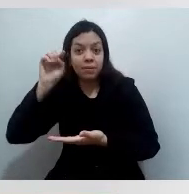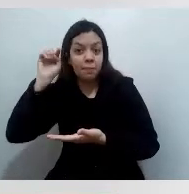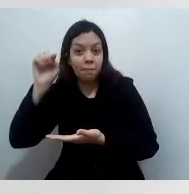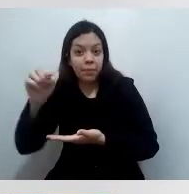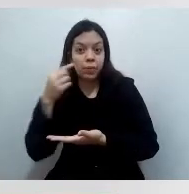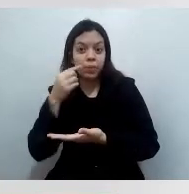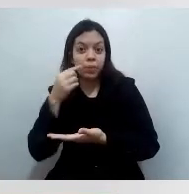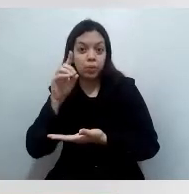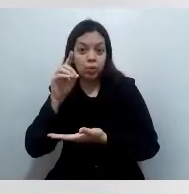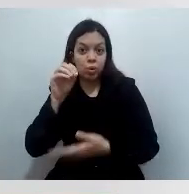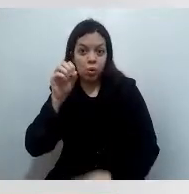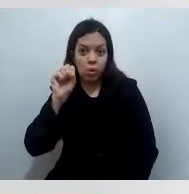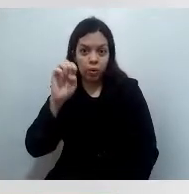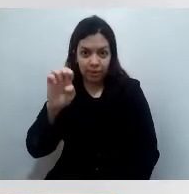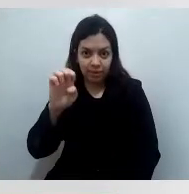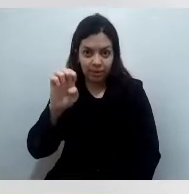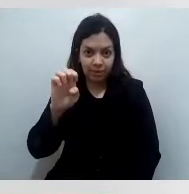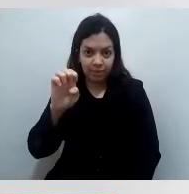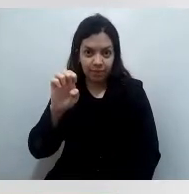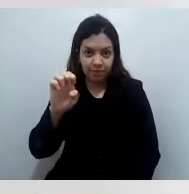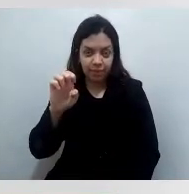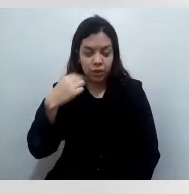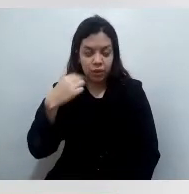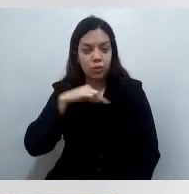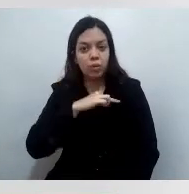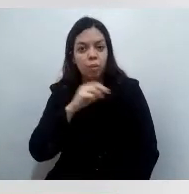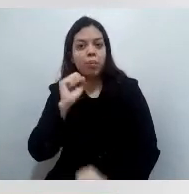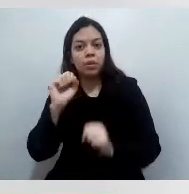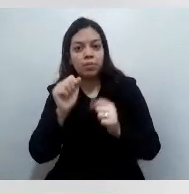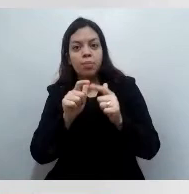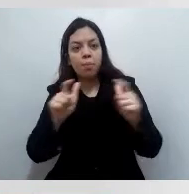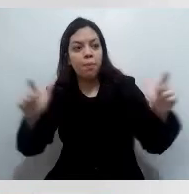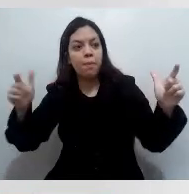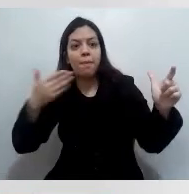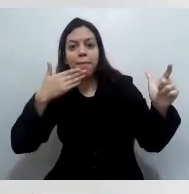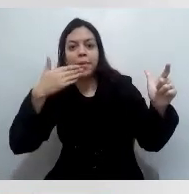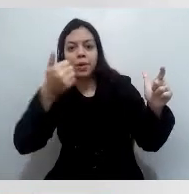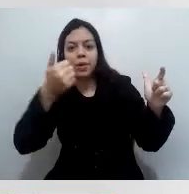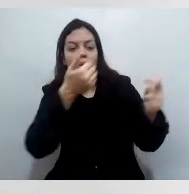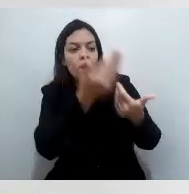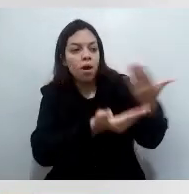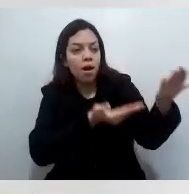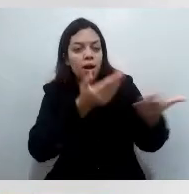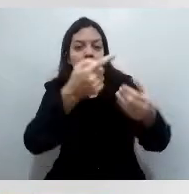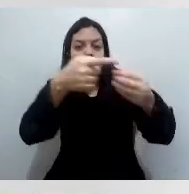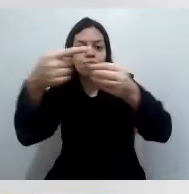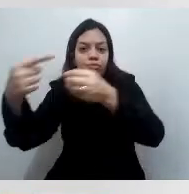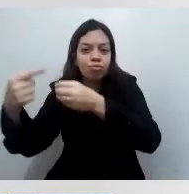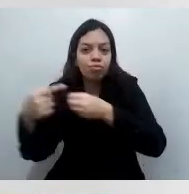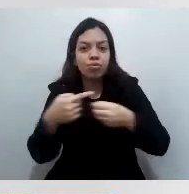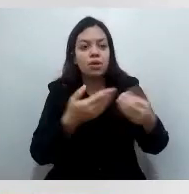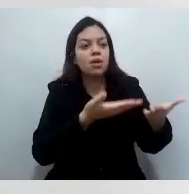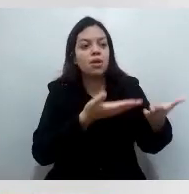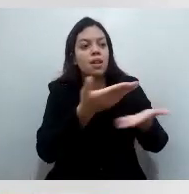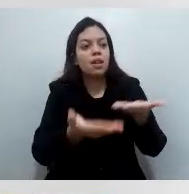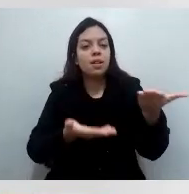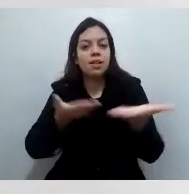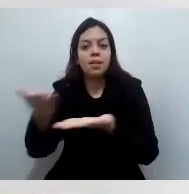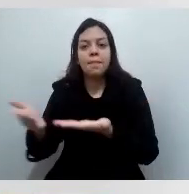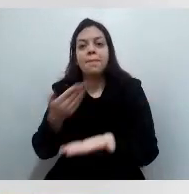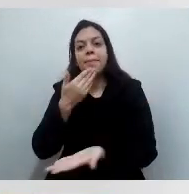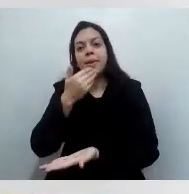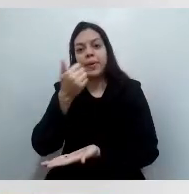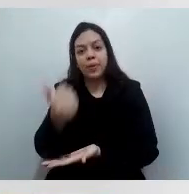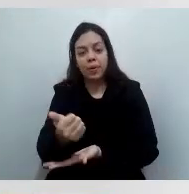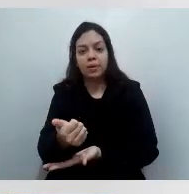de ampliar o atendimento aos municípios para a garantia da segunda dose a todos que já tomaram a